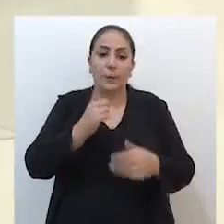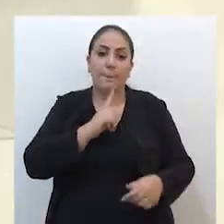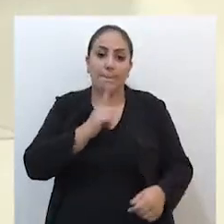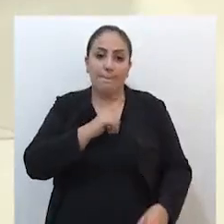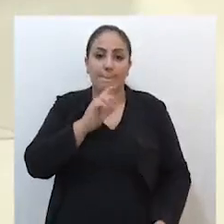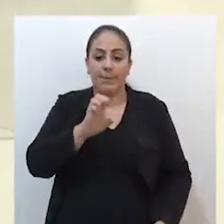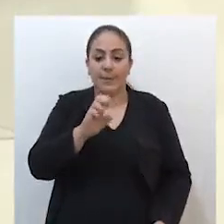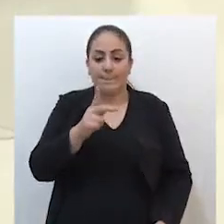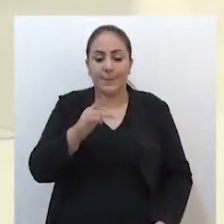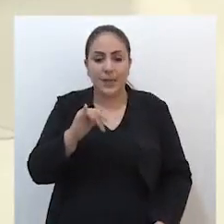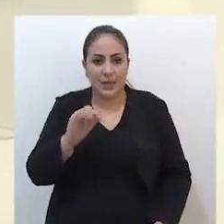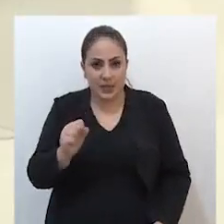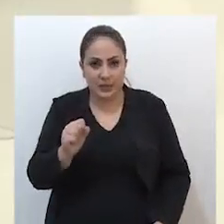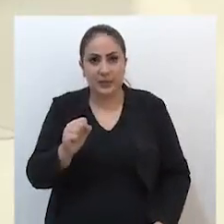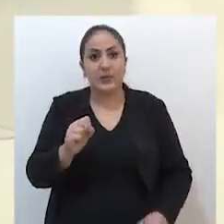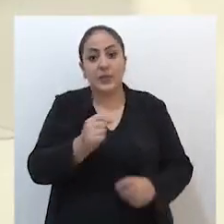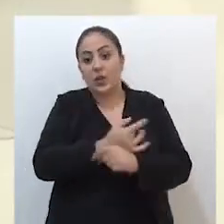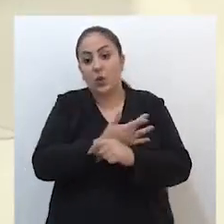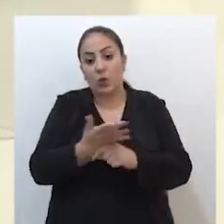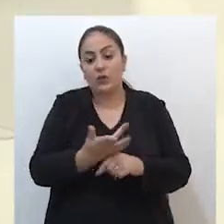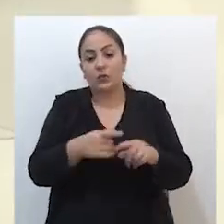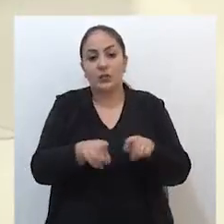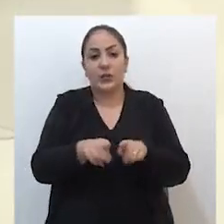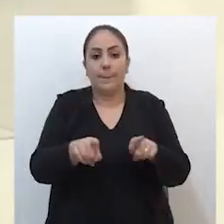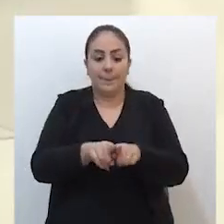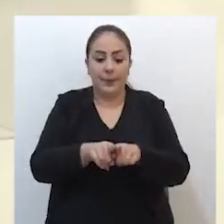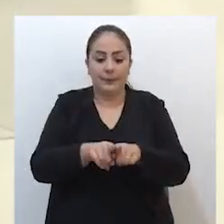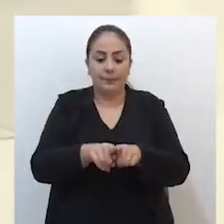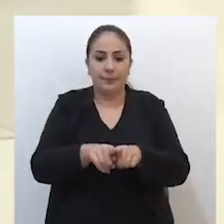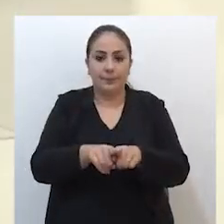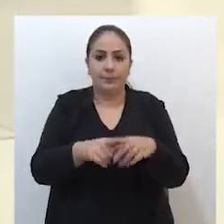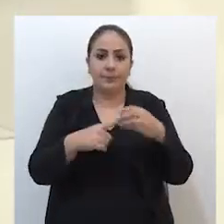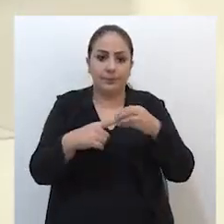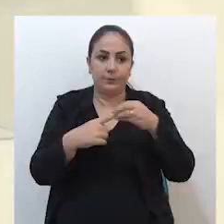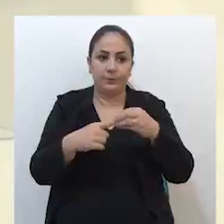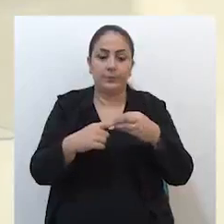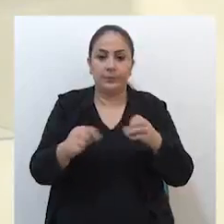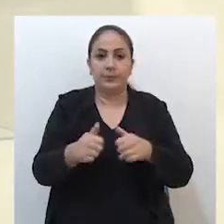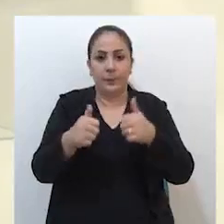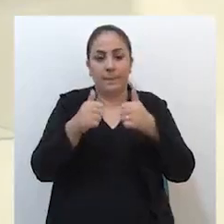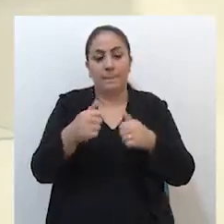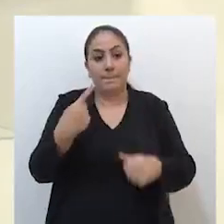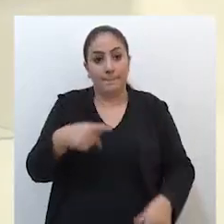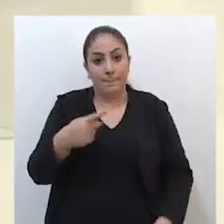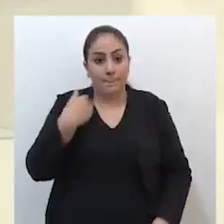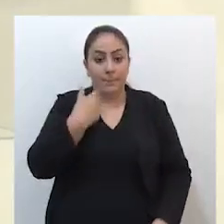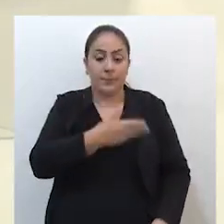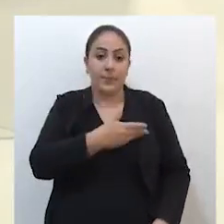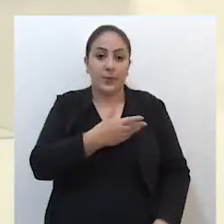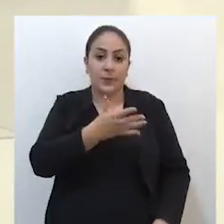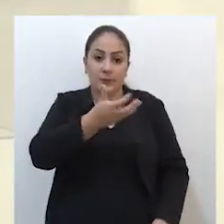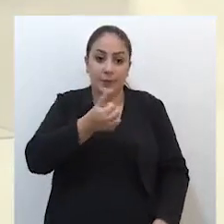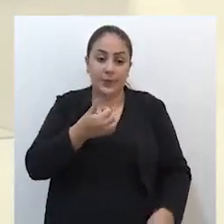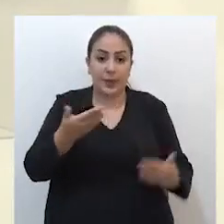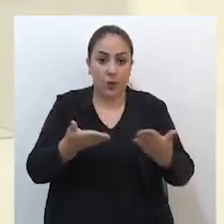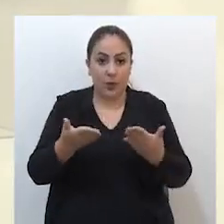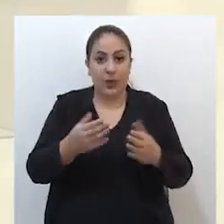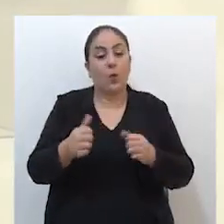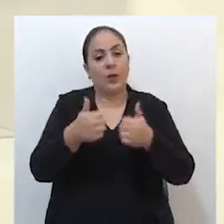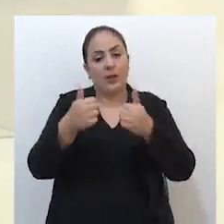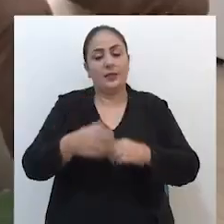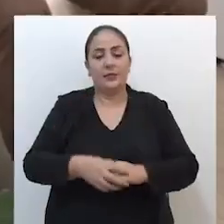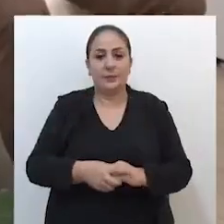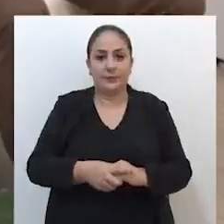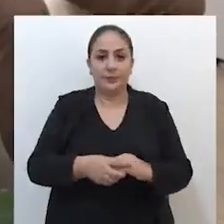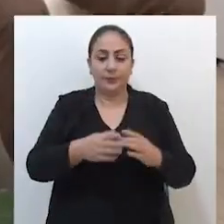exatamente EPI suficiente em quantidade, mas principalmente em qualidade. E este que nós estamos recebendo aqui é de